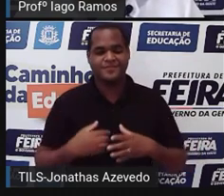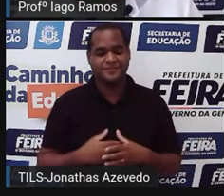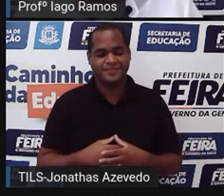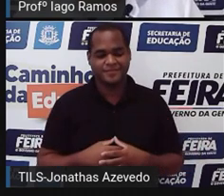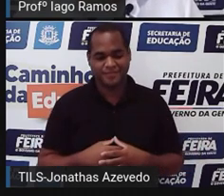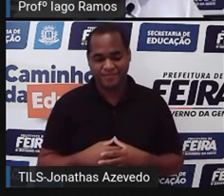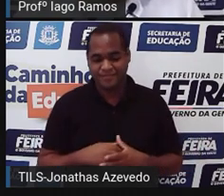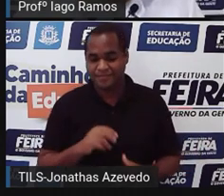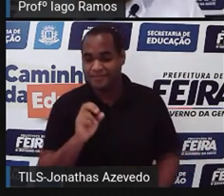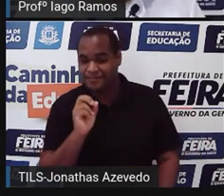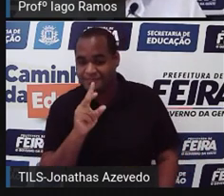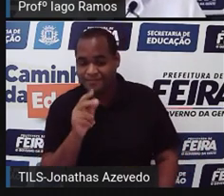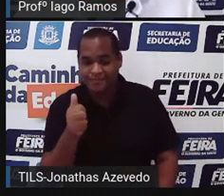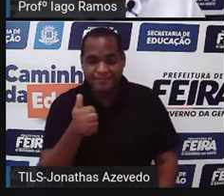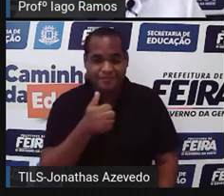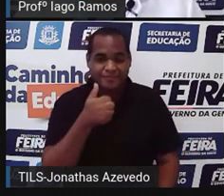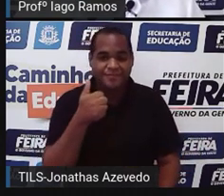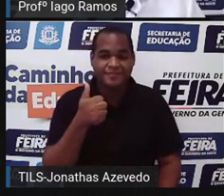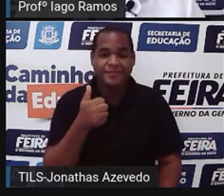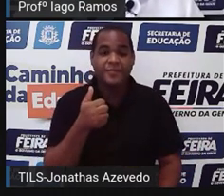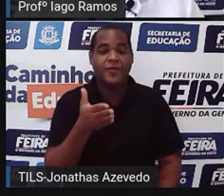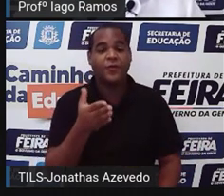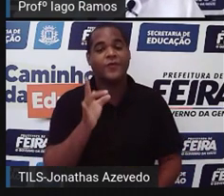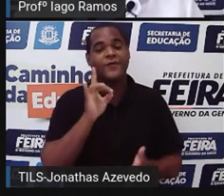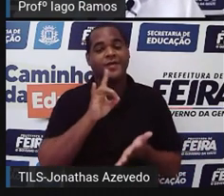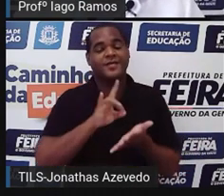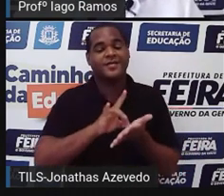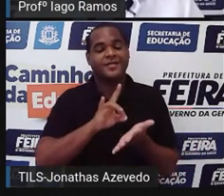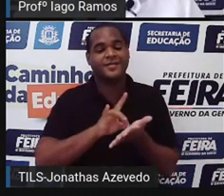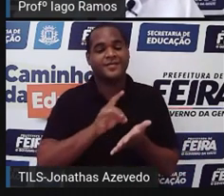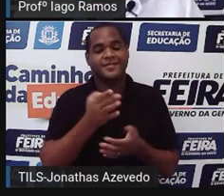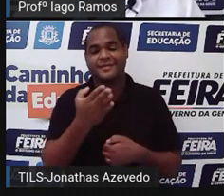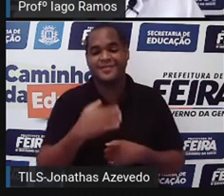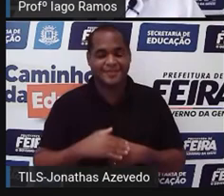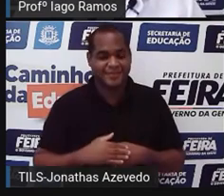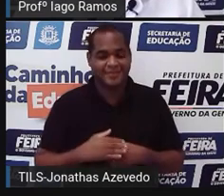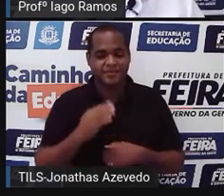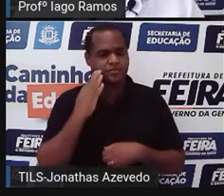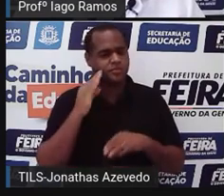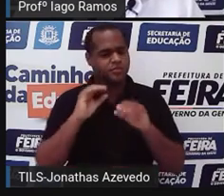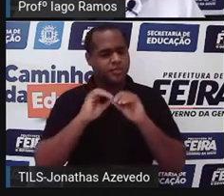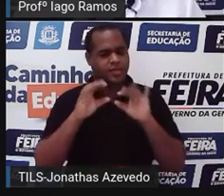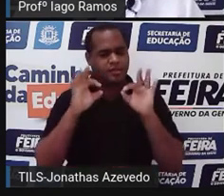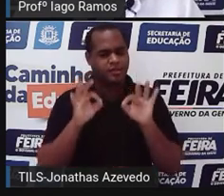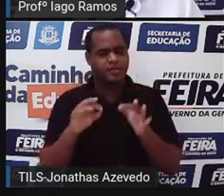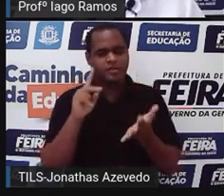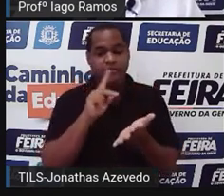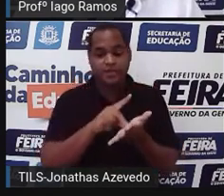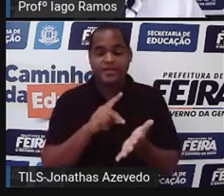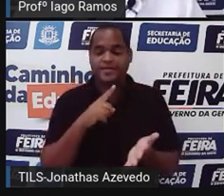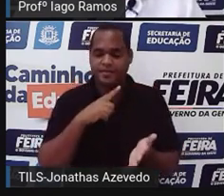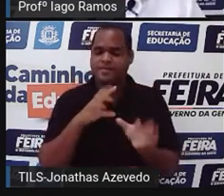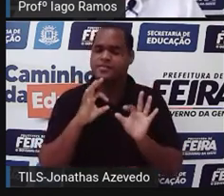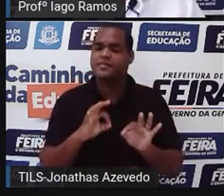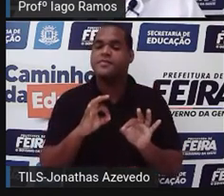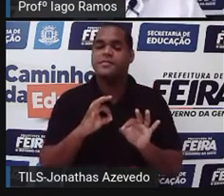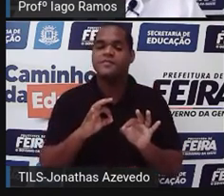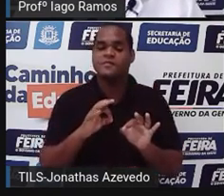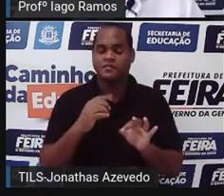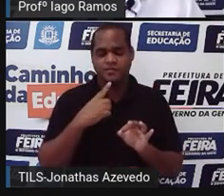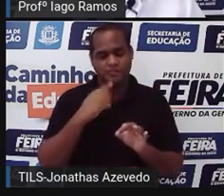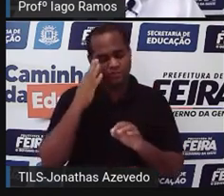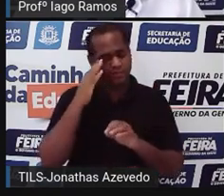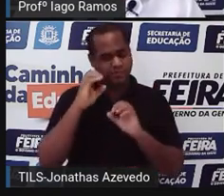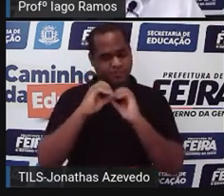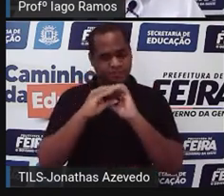Vamos lá. É verdadeiro. Claro que é verdadeiro, não é? Claro que os